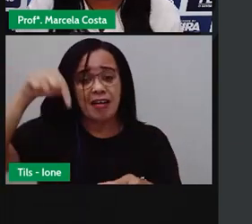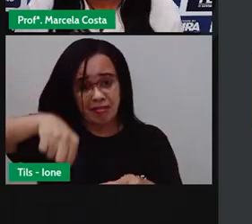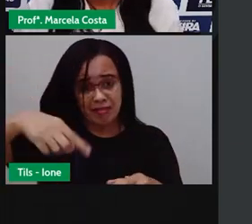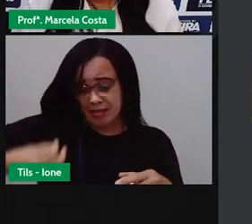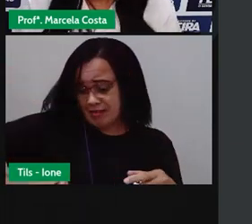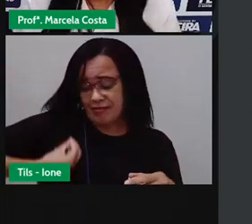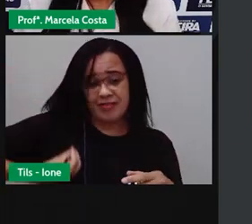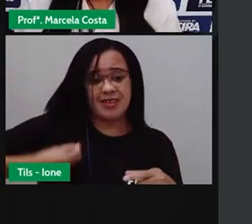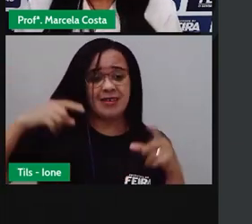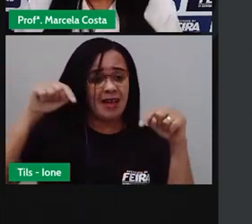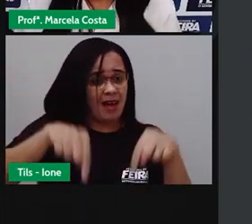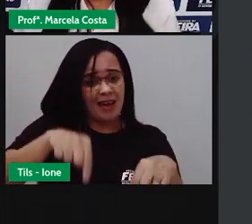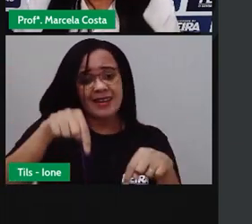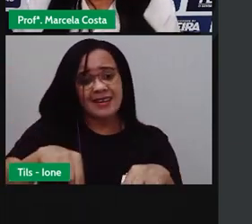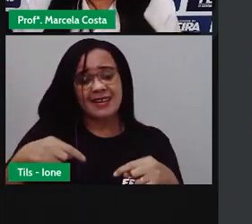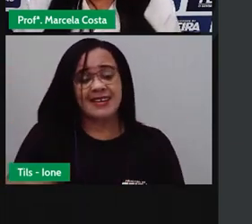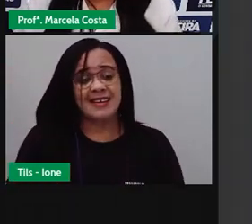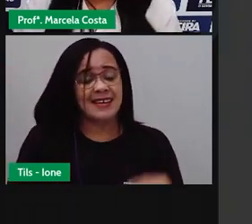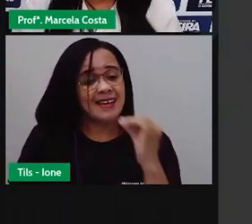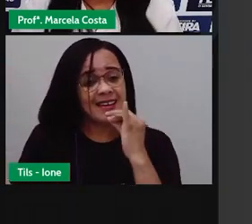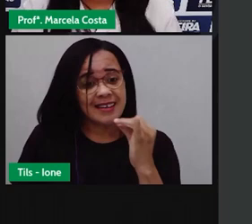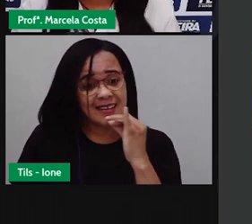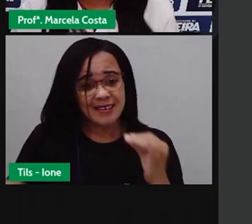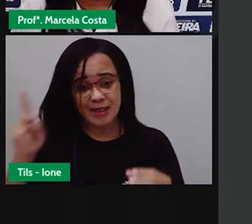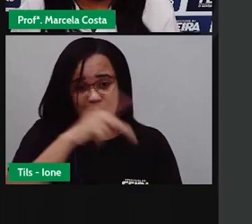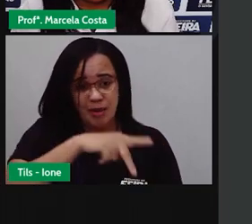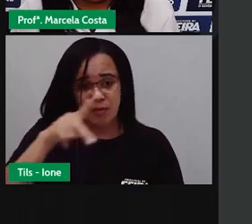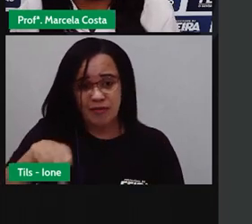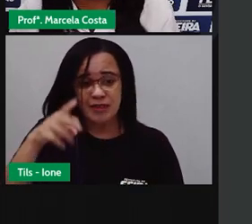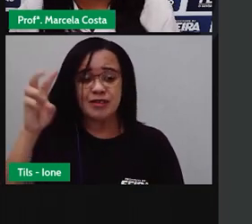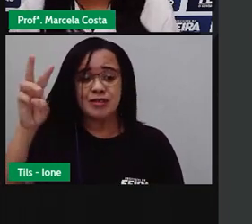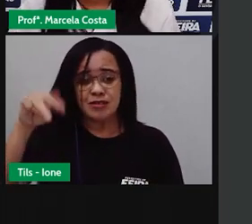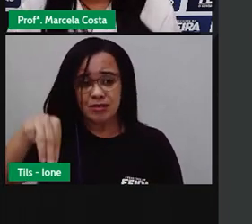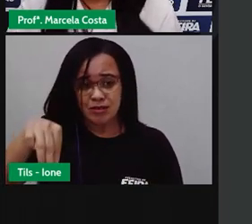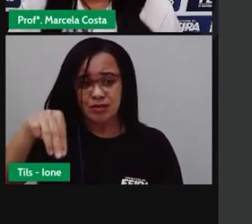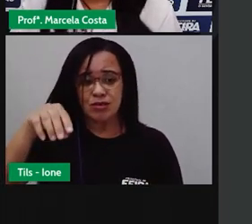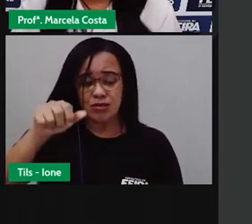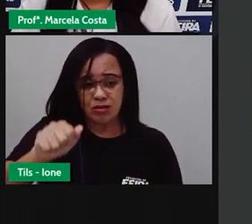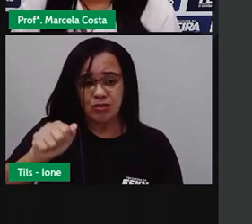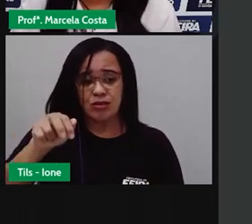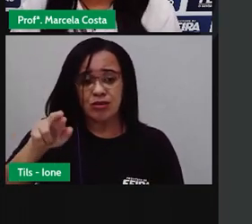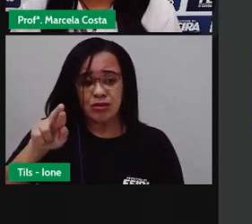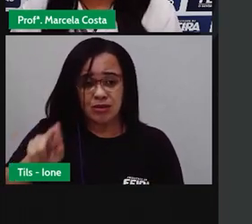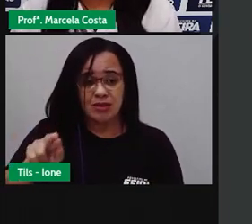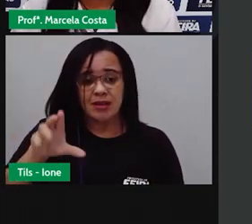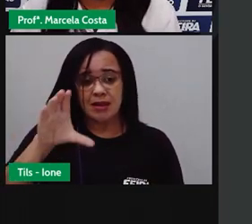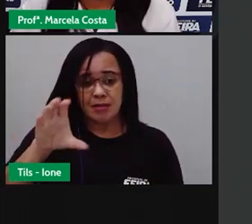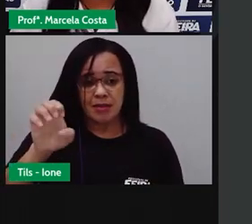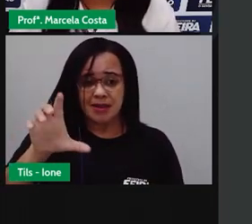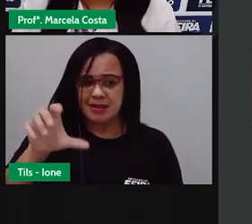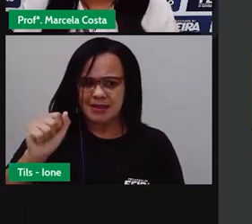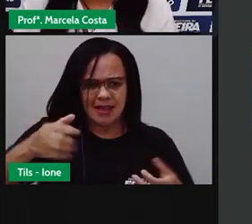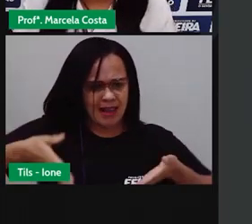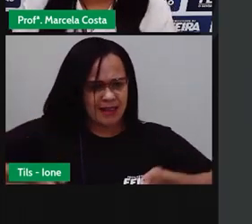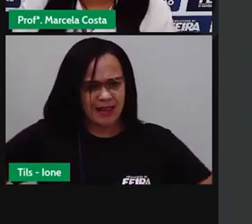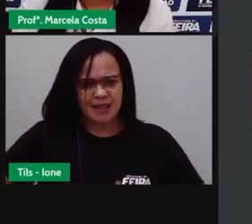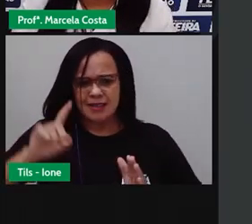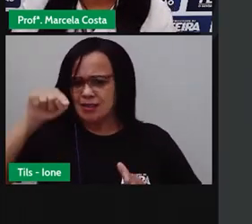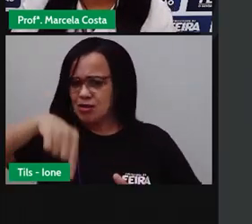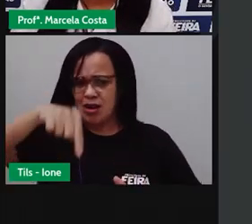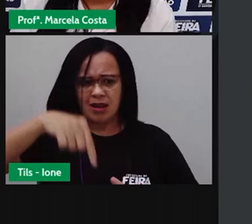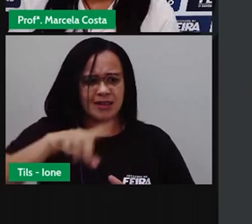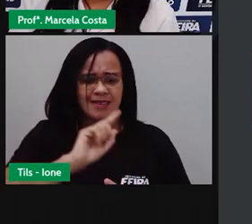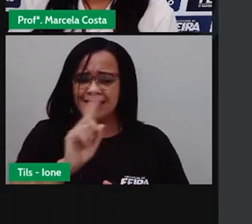vidas. Eu, por exemplo, não sou oferência natural. Não nasci aqui. Eu nasci em outro